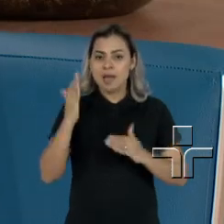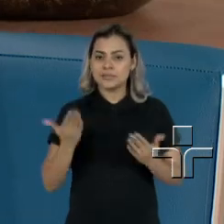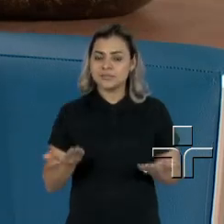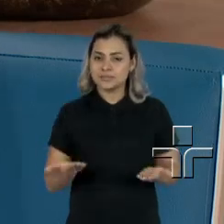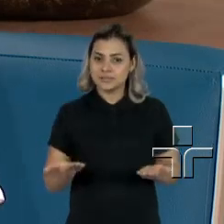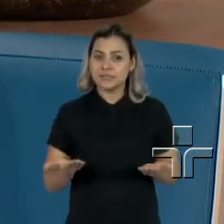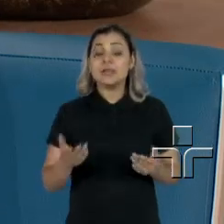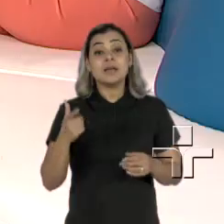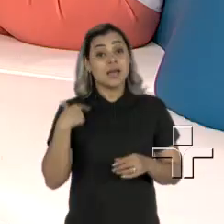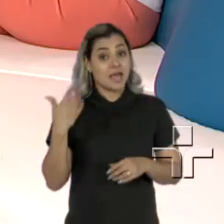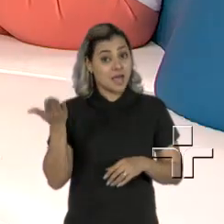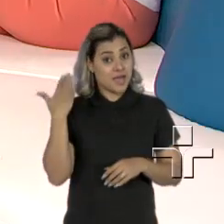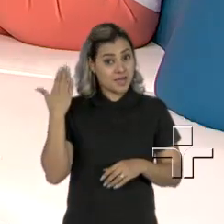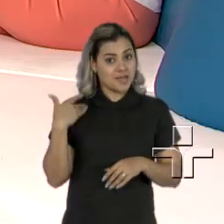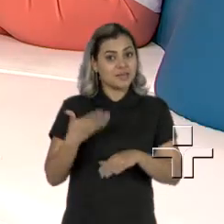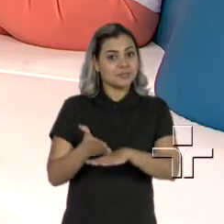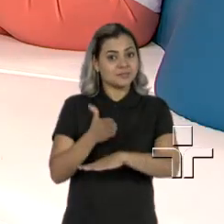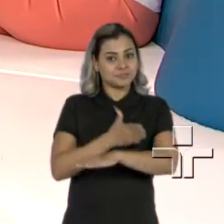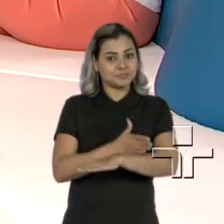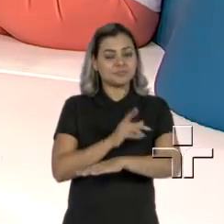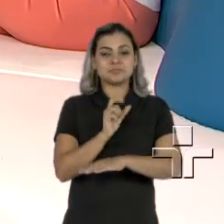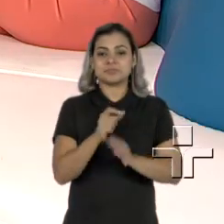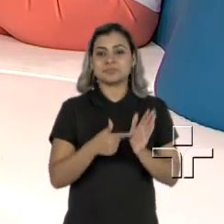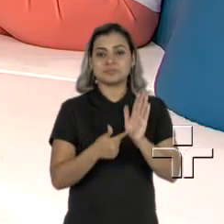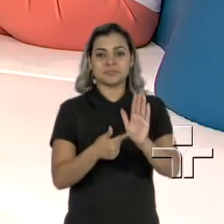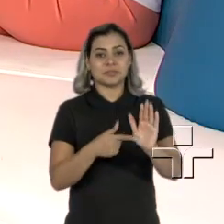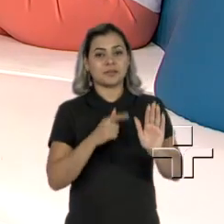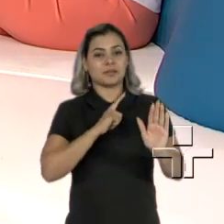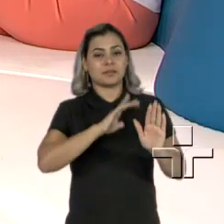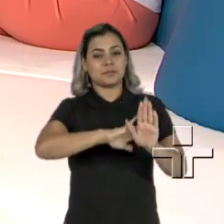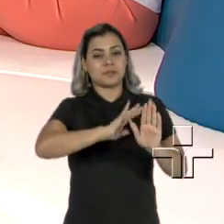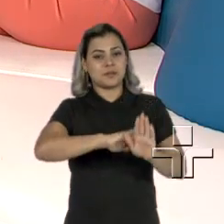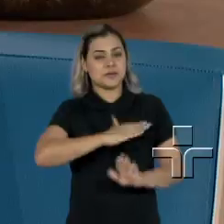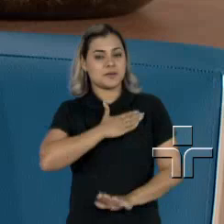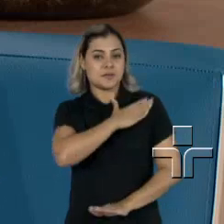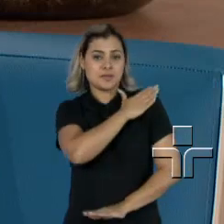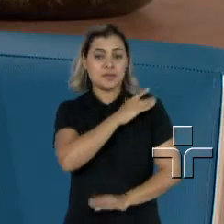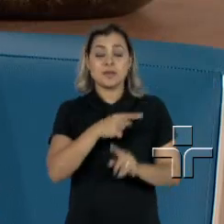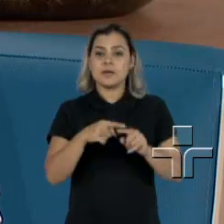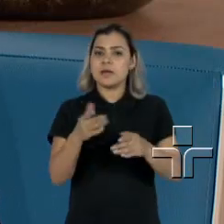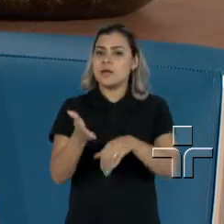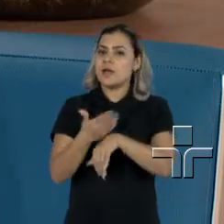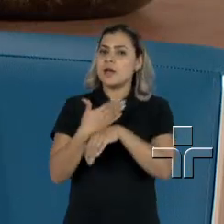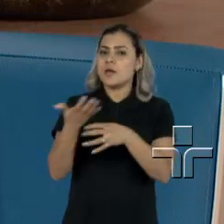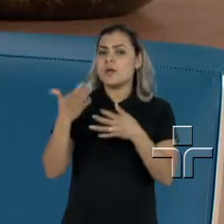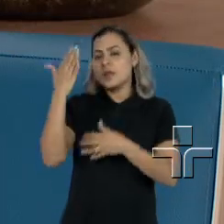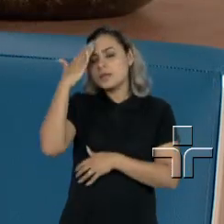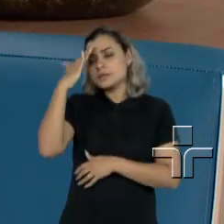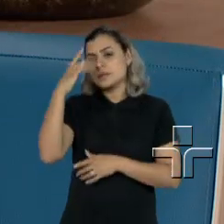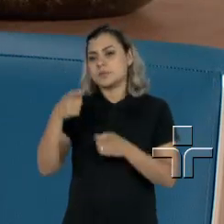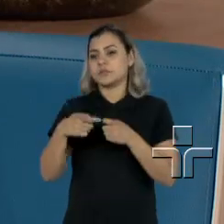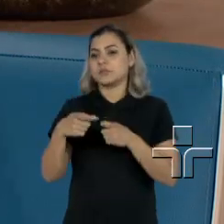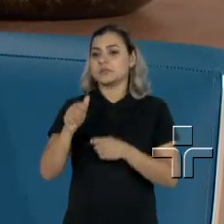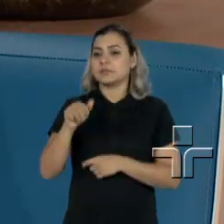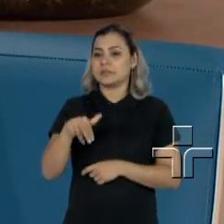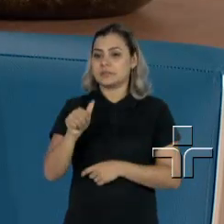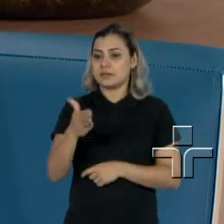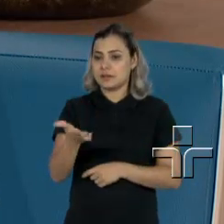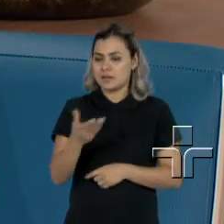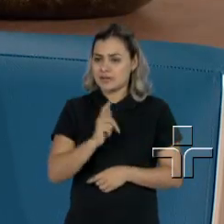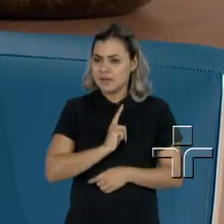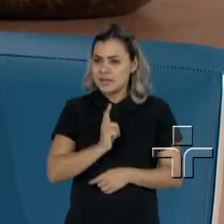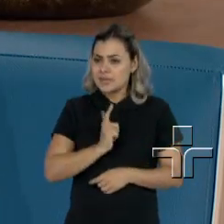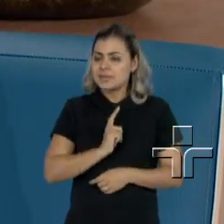gente, no bloco anterior, entrou aí na questão do preconceito, mas primeiro eu queria saber da doutora Ana Carolina, se